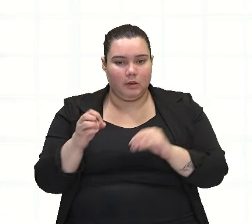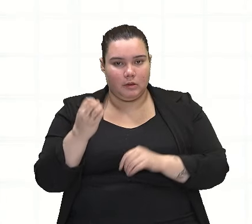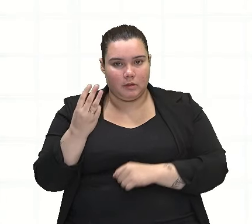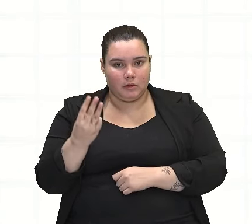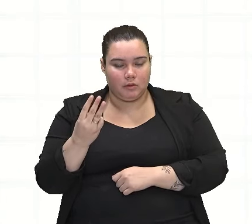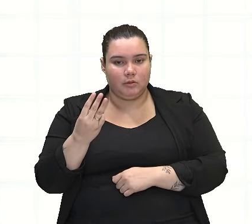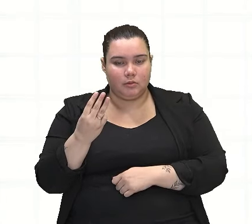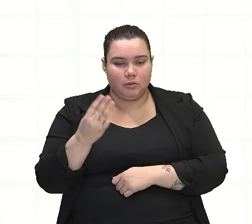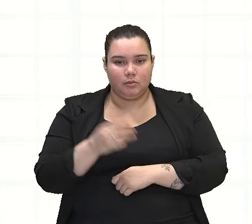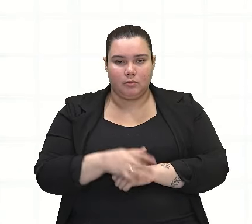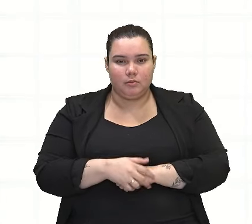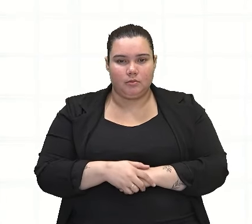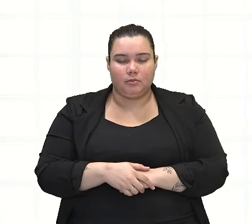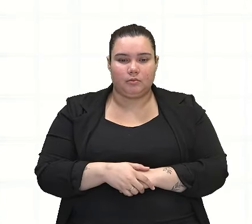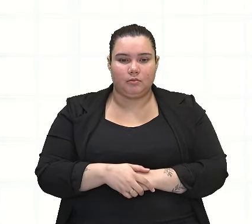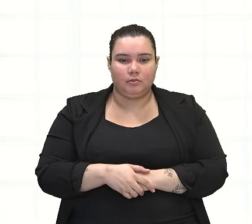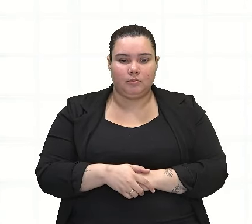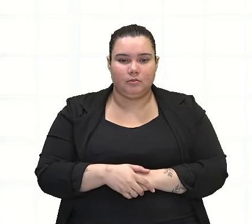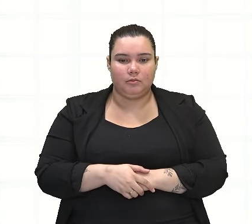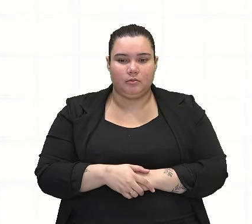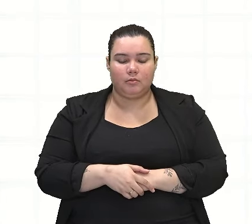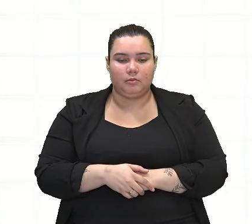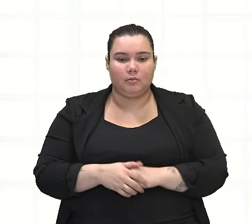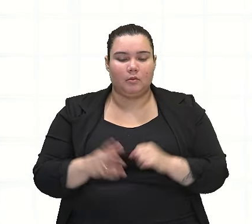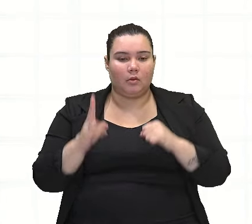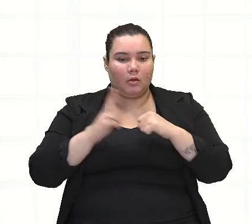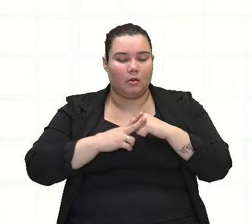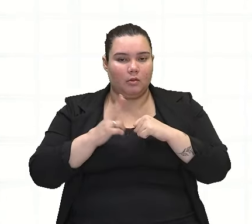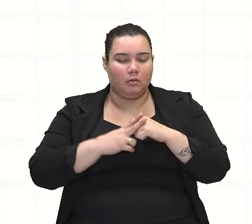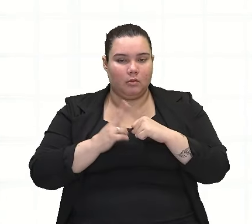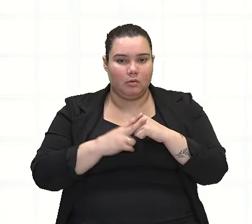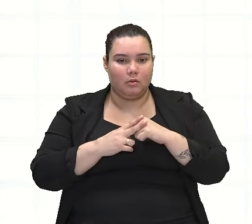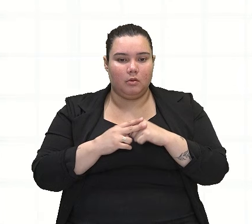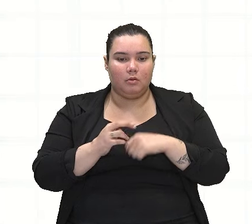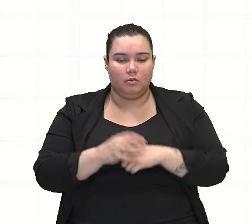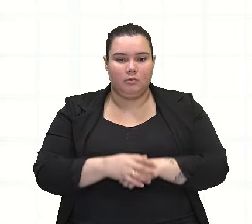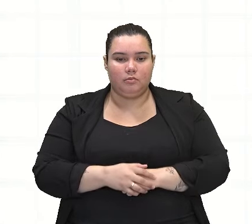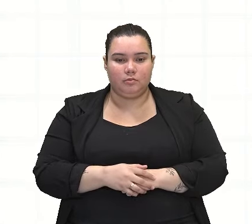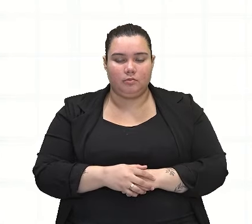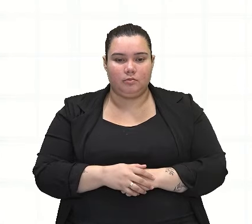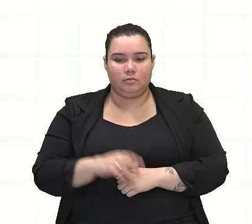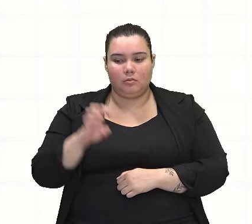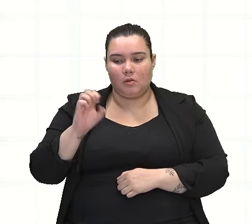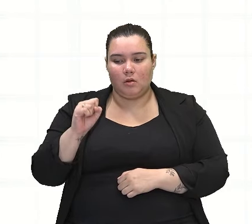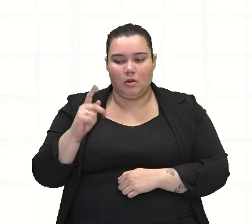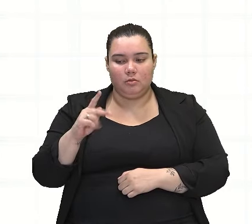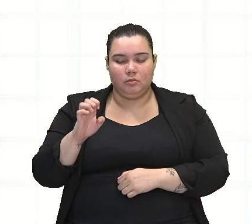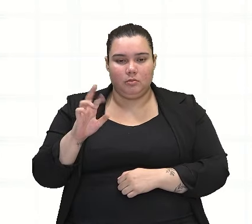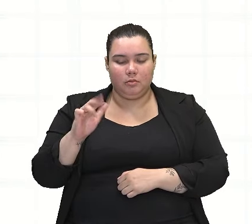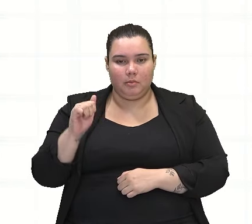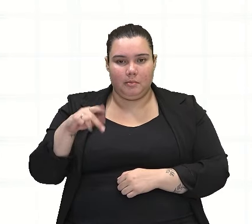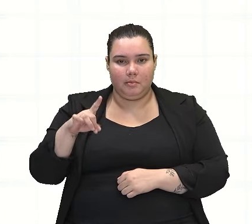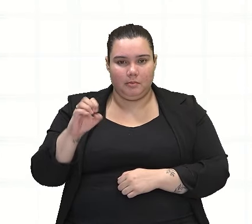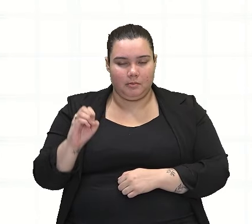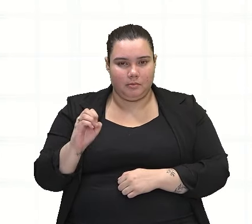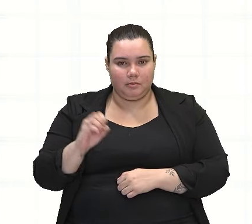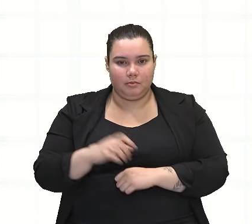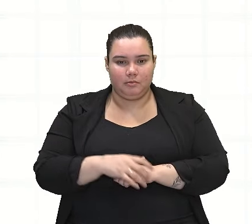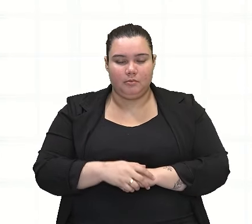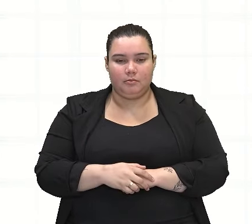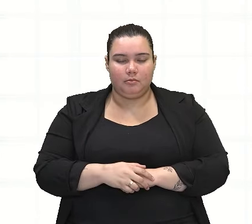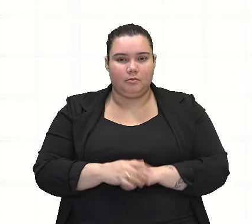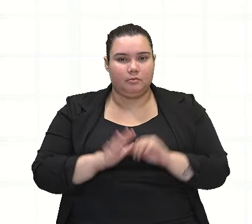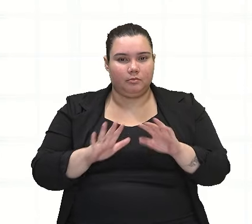uma única ocorrência, certo? E o verbo, aqui a forma nominal, esperando, ok? Agora,